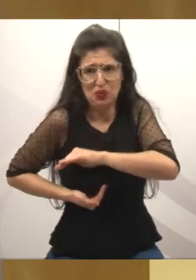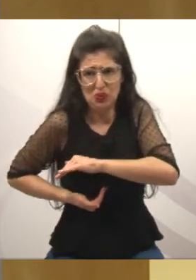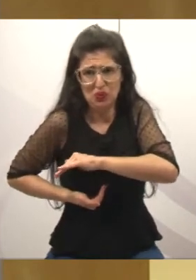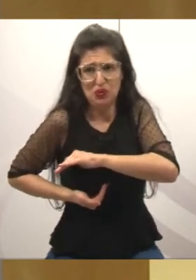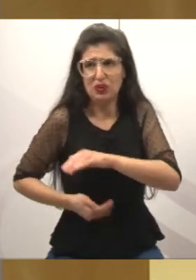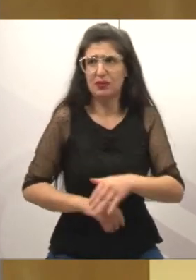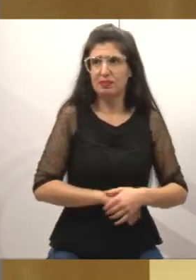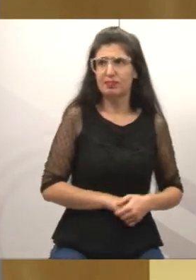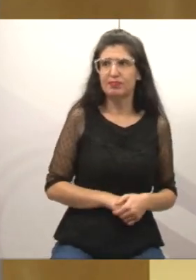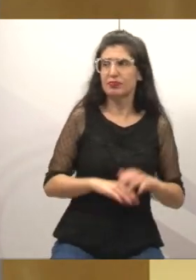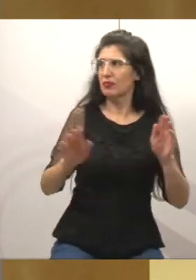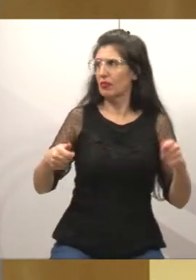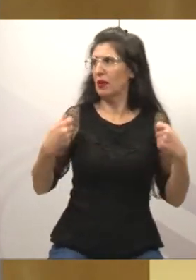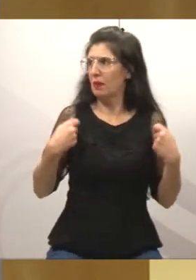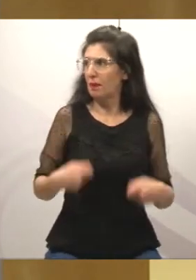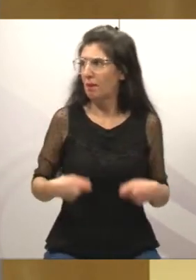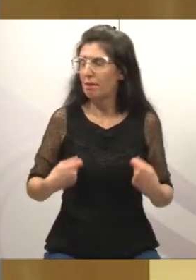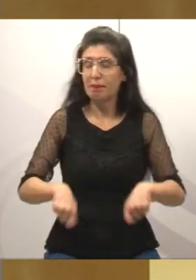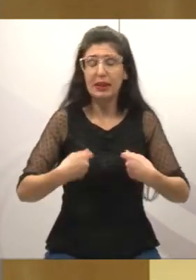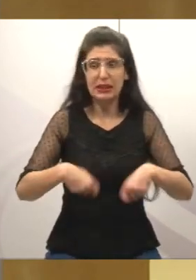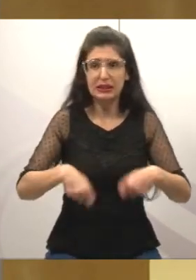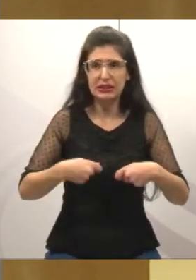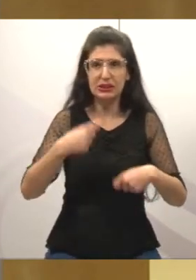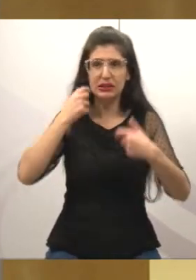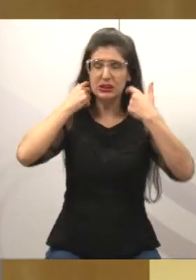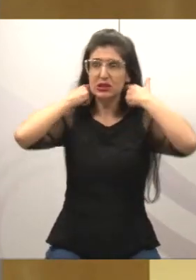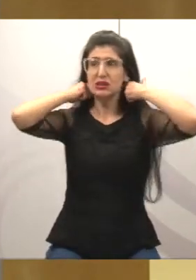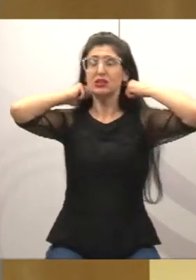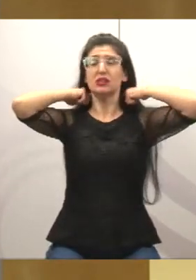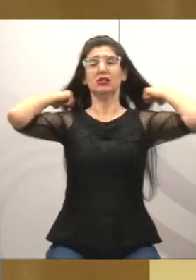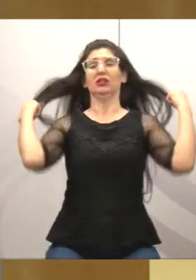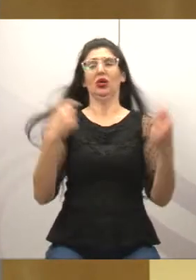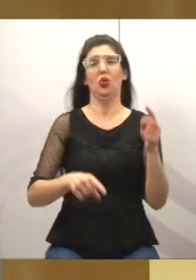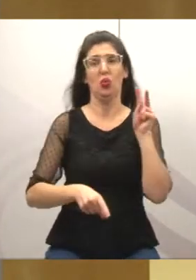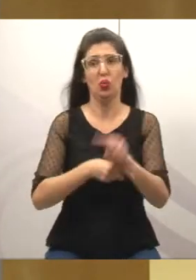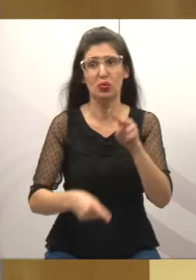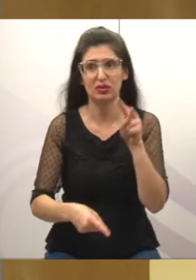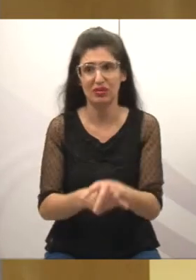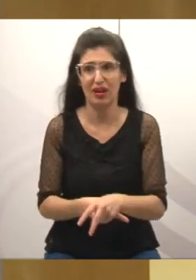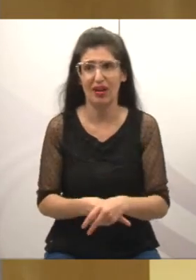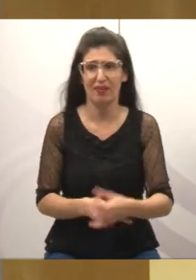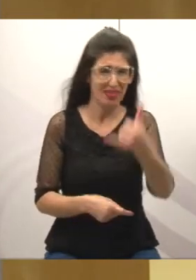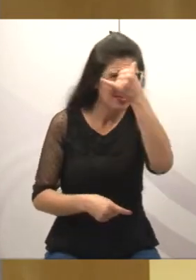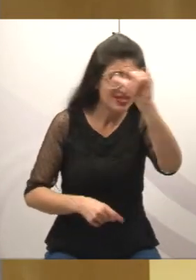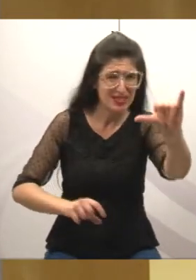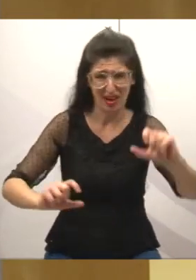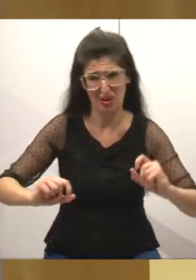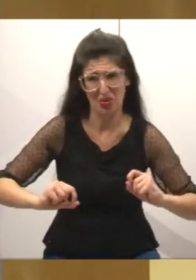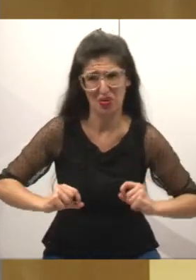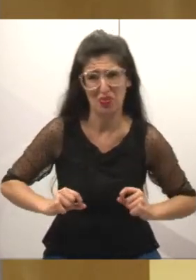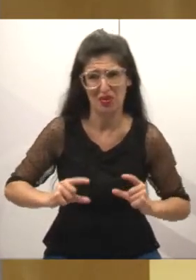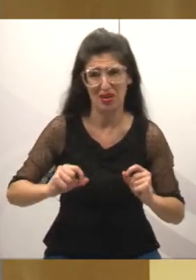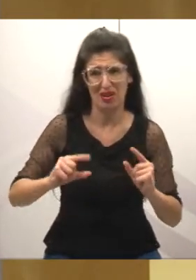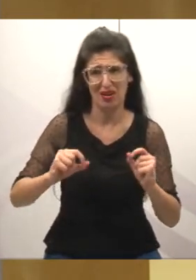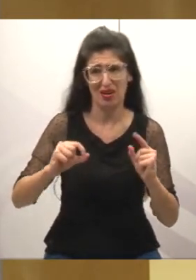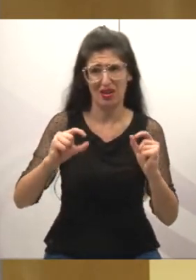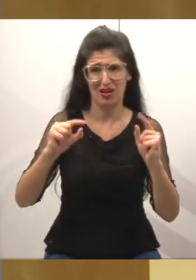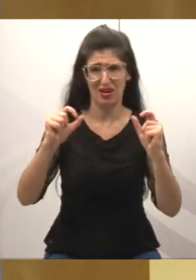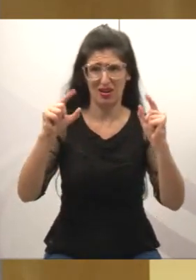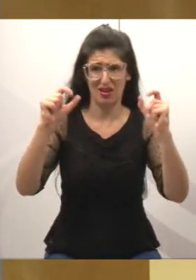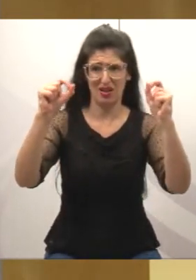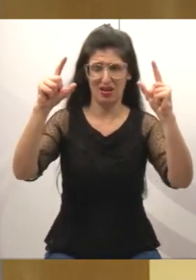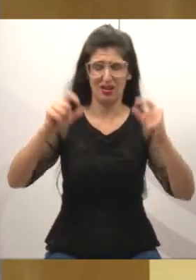tanto quanto o coronavírus, mas nós precisamos continuar, o município precisa continuar